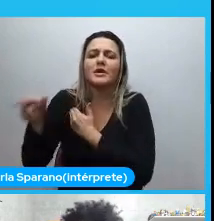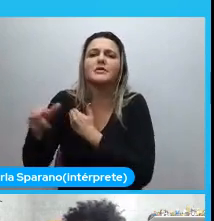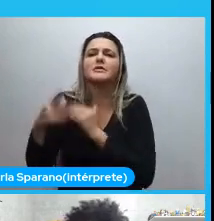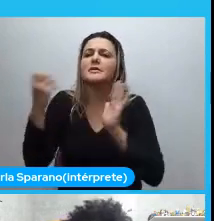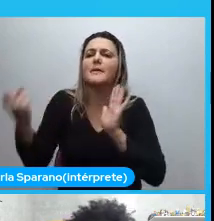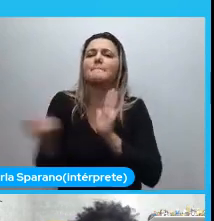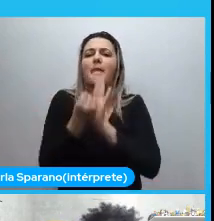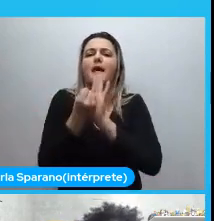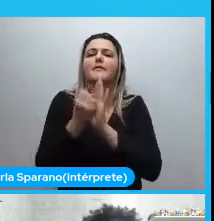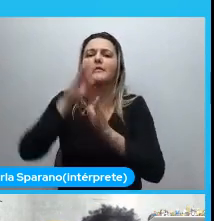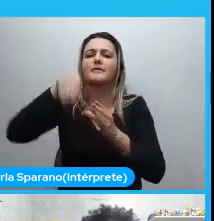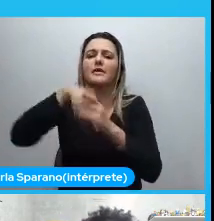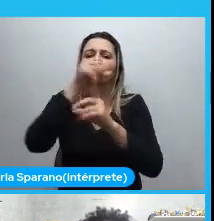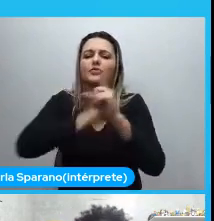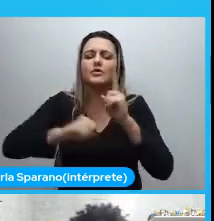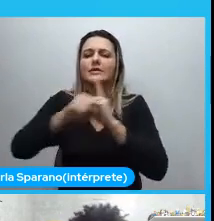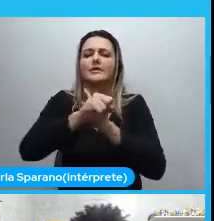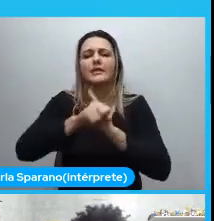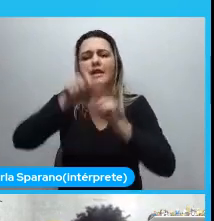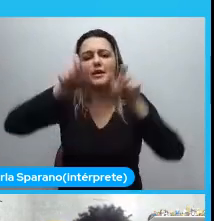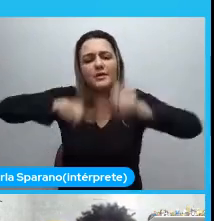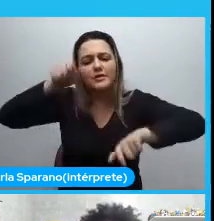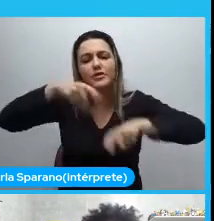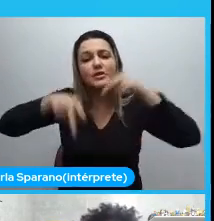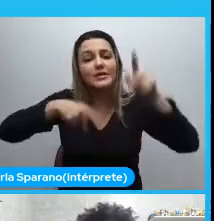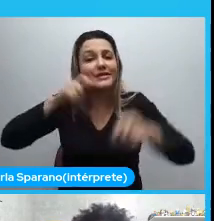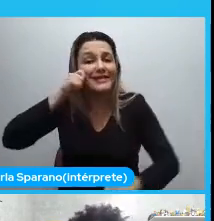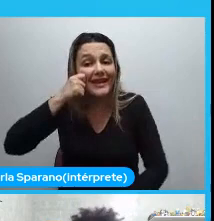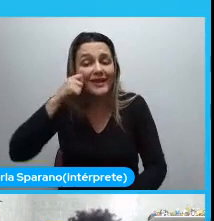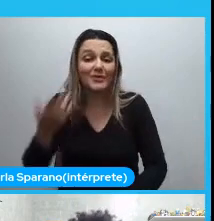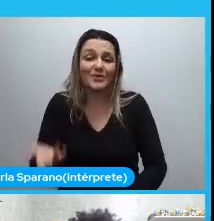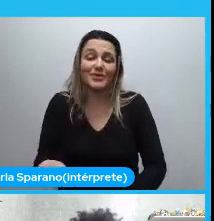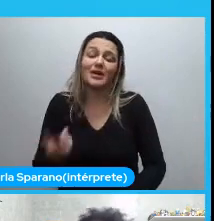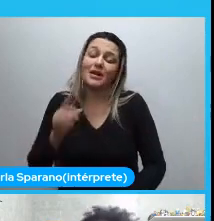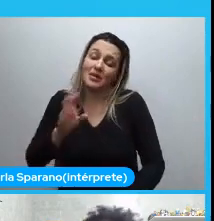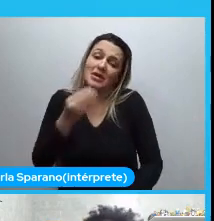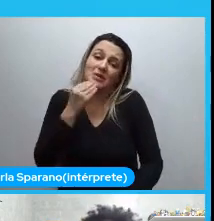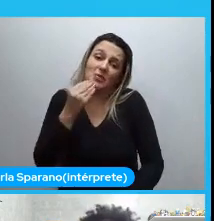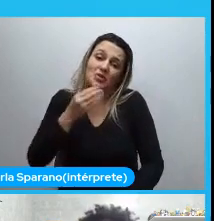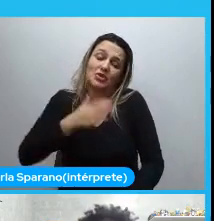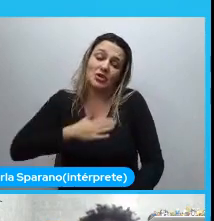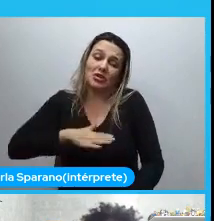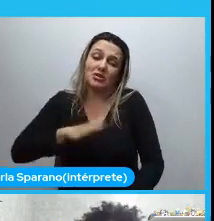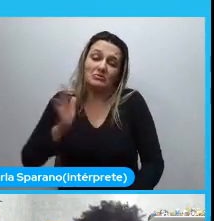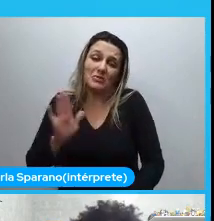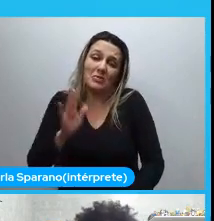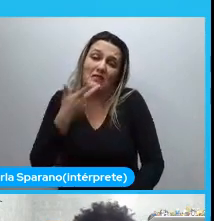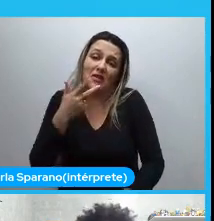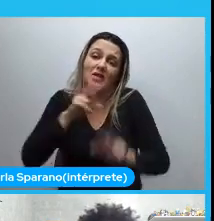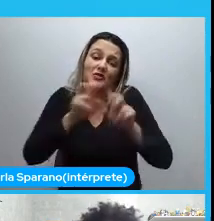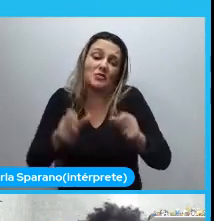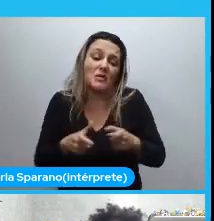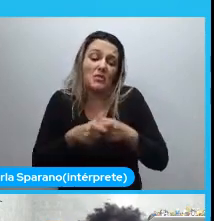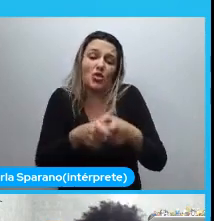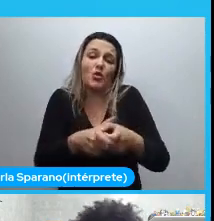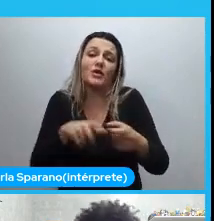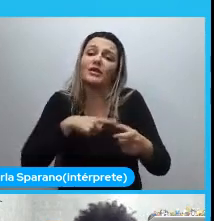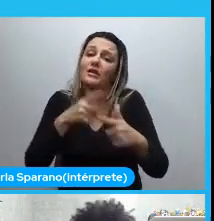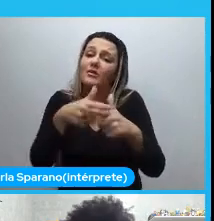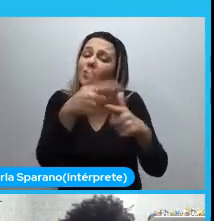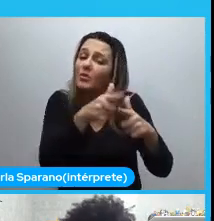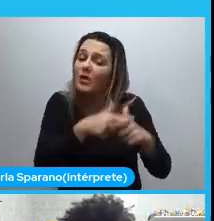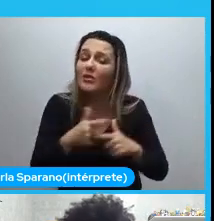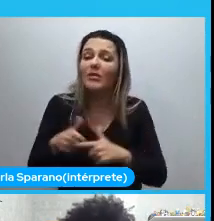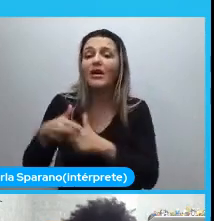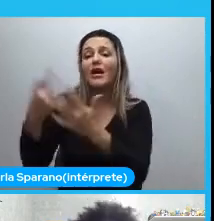sobre a sociedade negra. E aqui. Eu falando sobre a sociedade negra. Mas eu poderia tranquilamente. Botar minorias. Porque a gente vê. Os problemas. Que também tem acontecido.